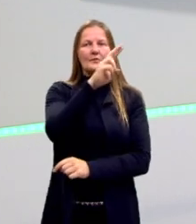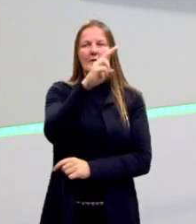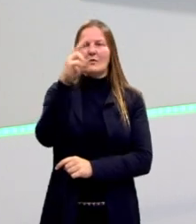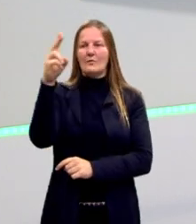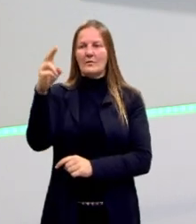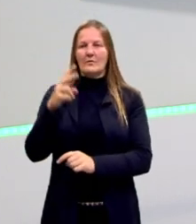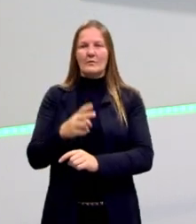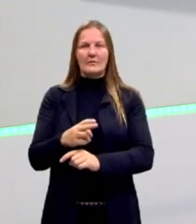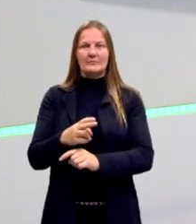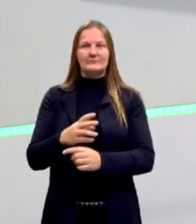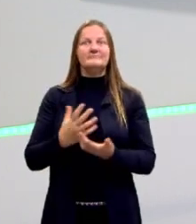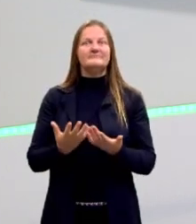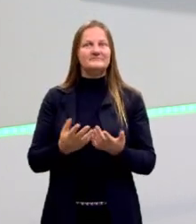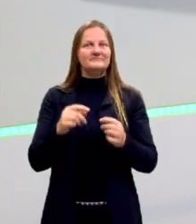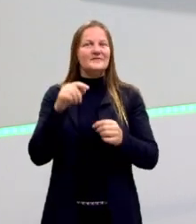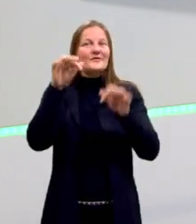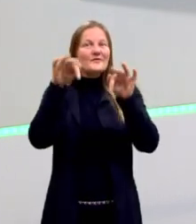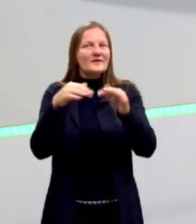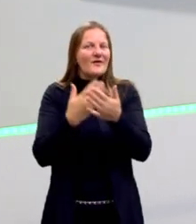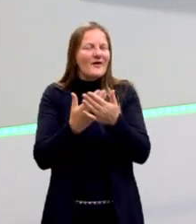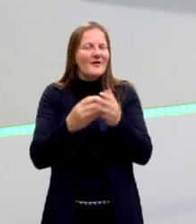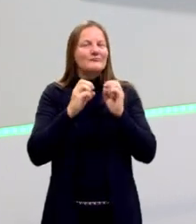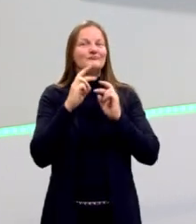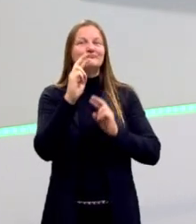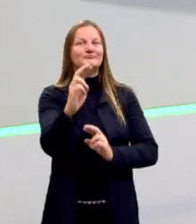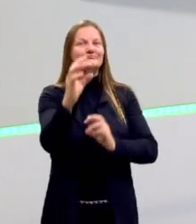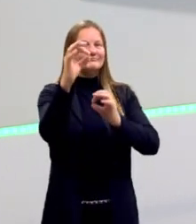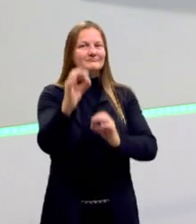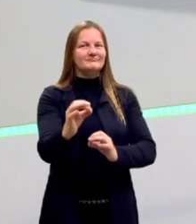no final da aula. Então eu respondo para vocês.